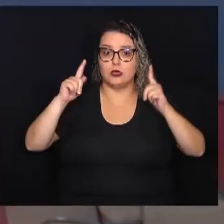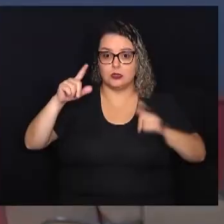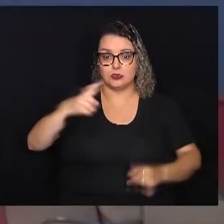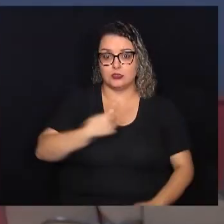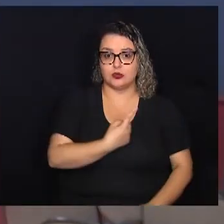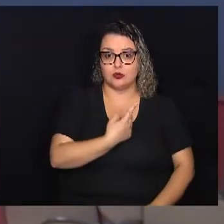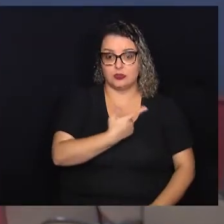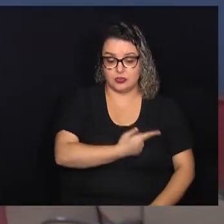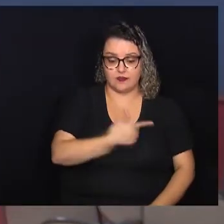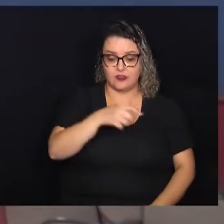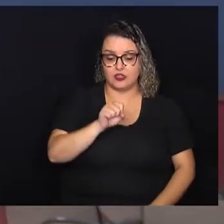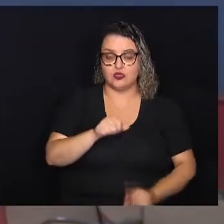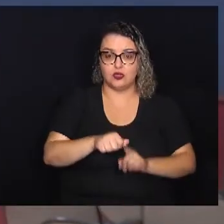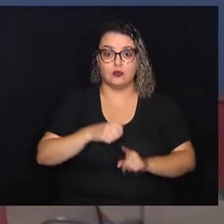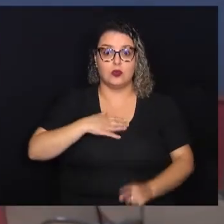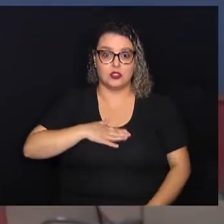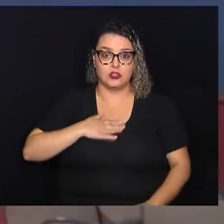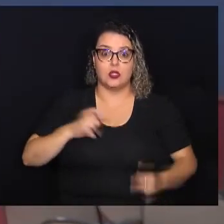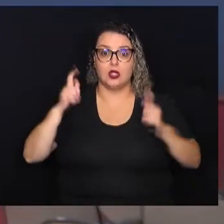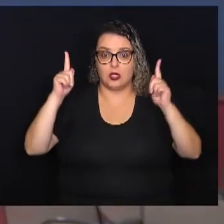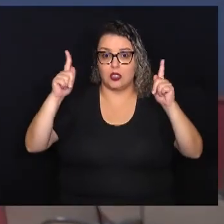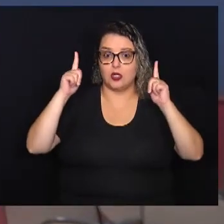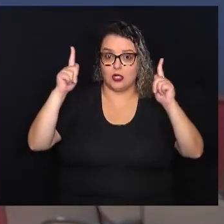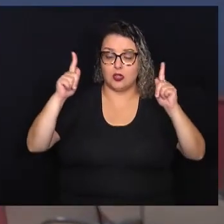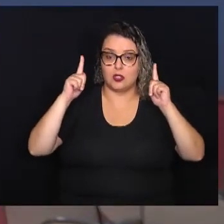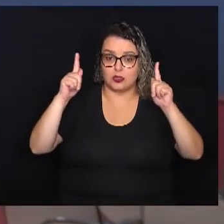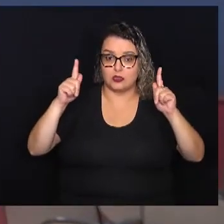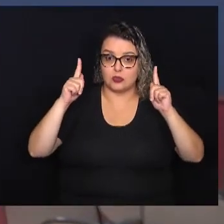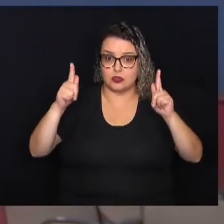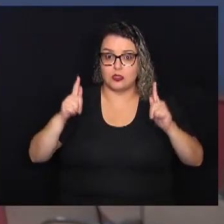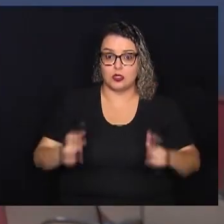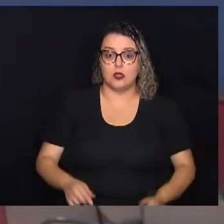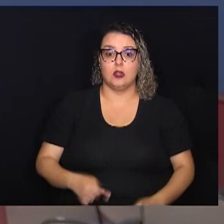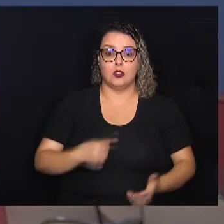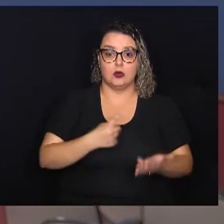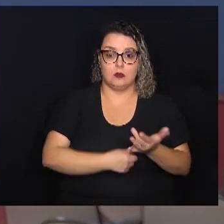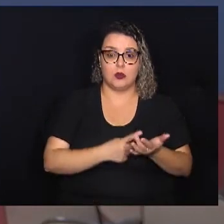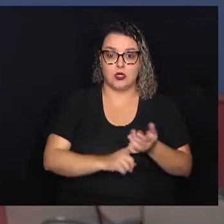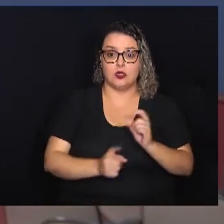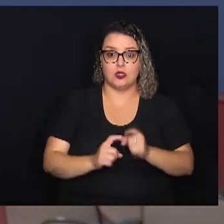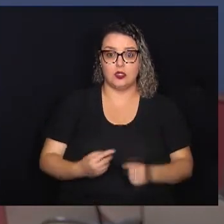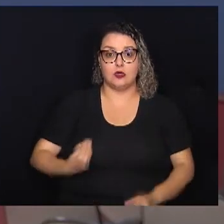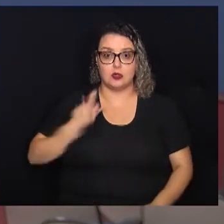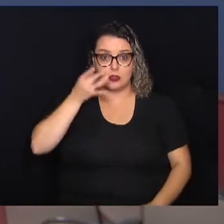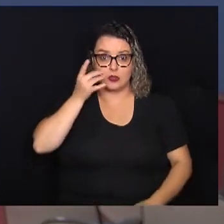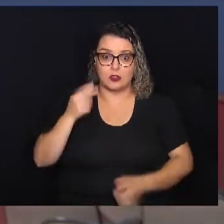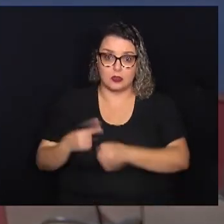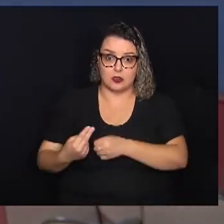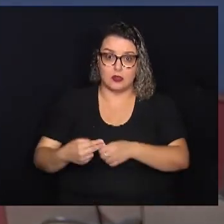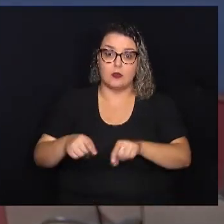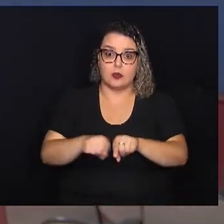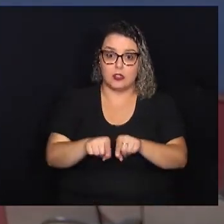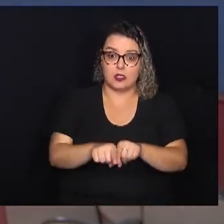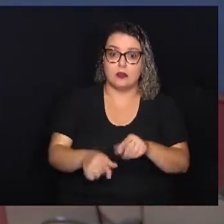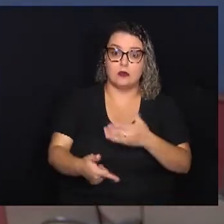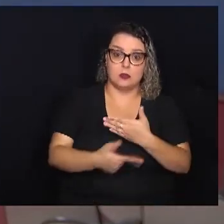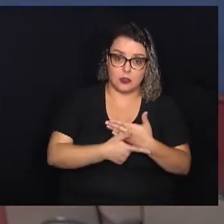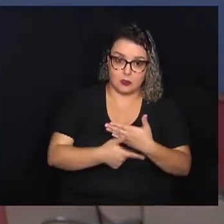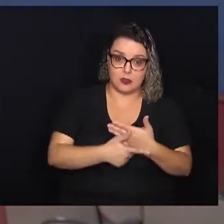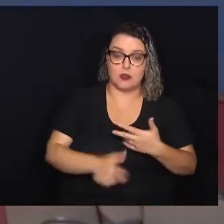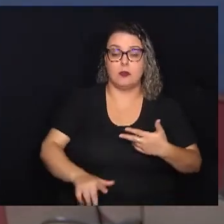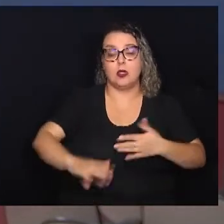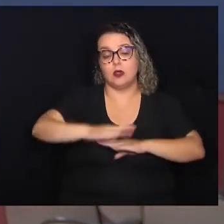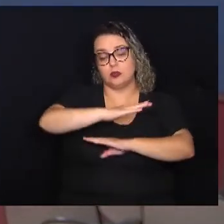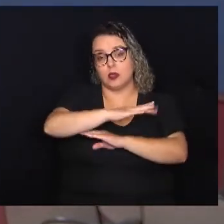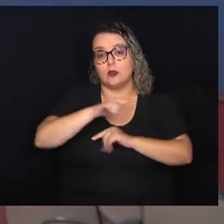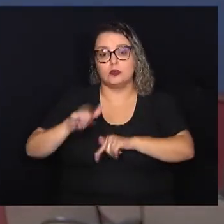agosto. Nós fizemos questão, né? Quando agendei essa reunião, fiz questão de estar na Unicamp, porque eu entendo que também é papel da Câmara estar no local,